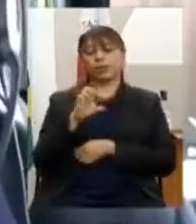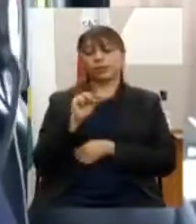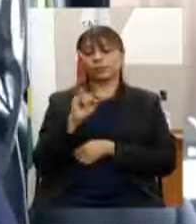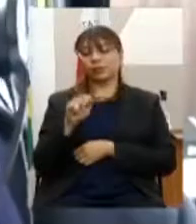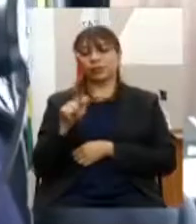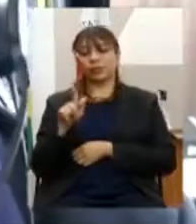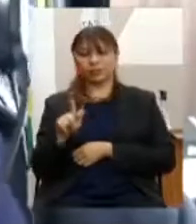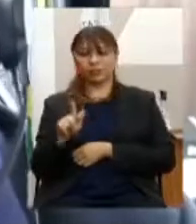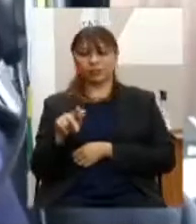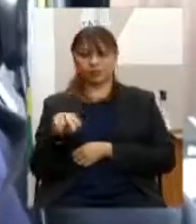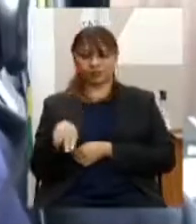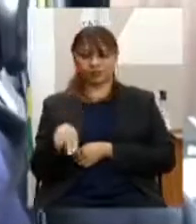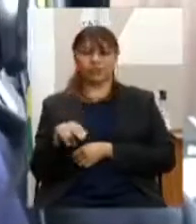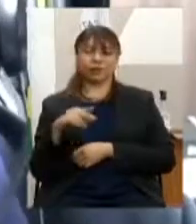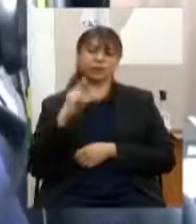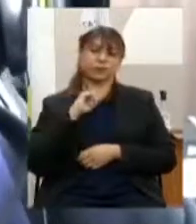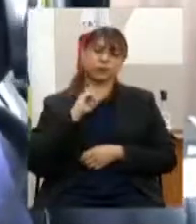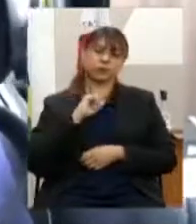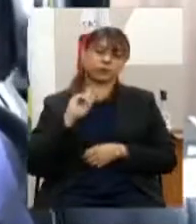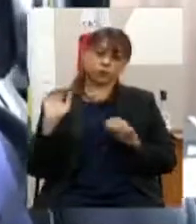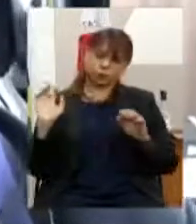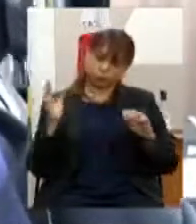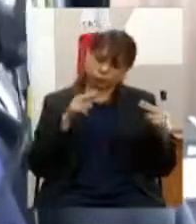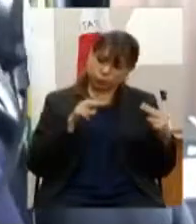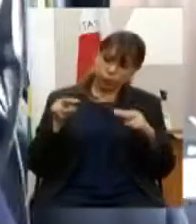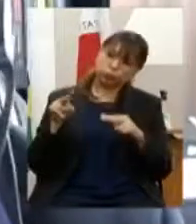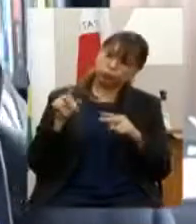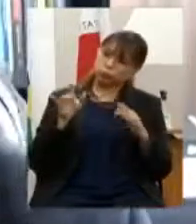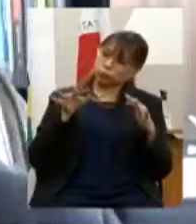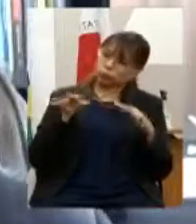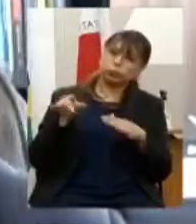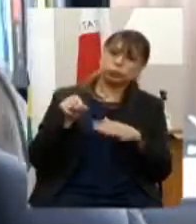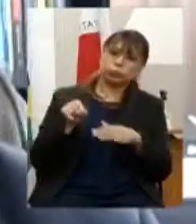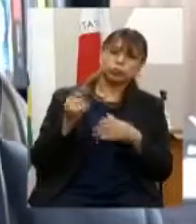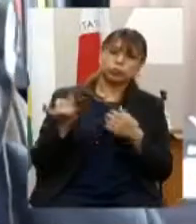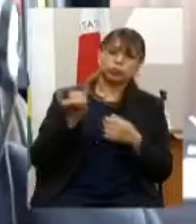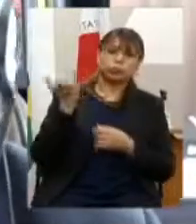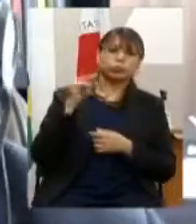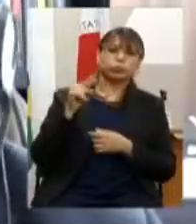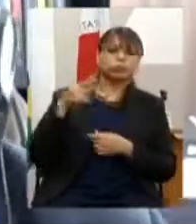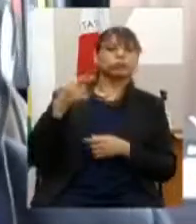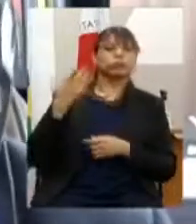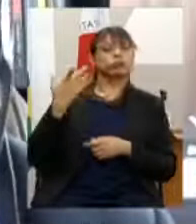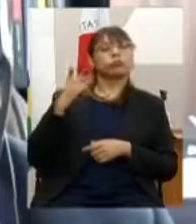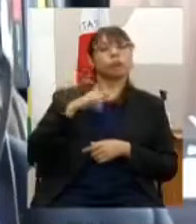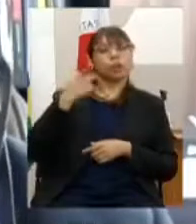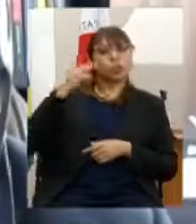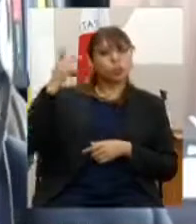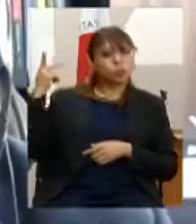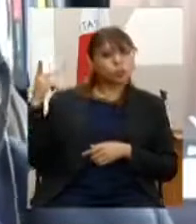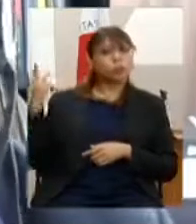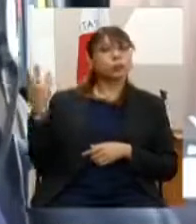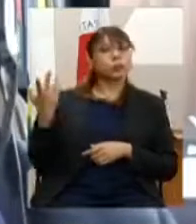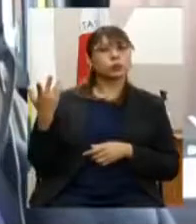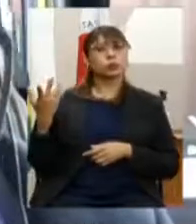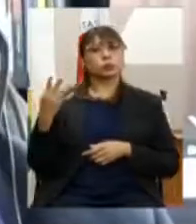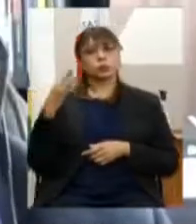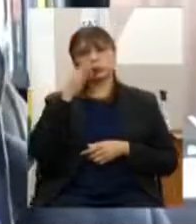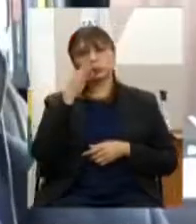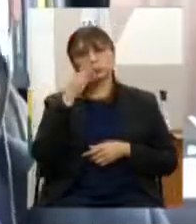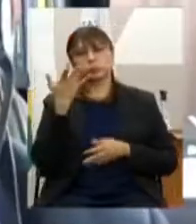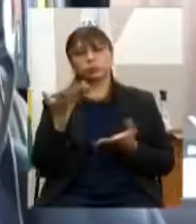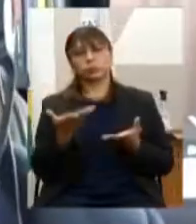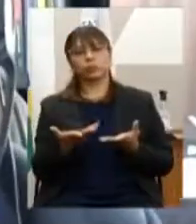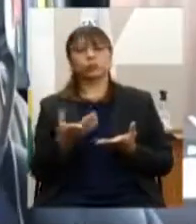trazendo visibilidade ao setor que tem notórios feitos e uma rica história contemplando profissionais de diversas